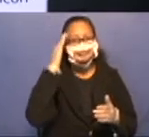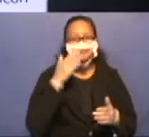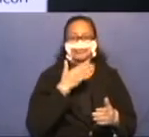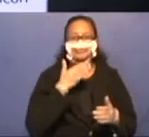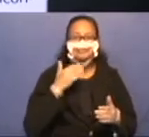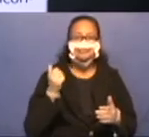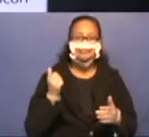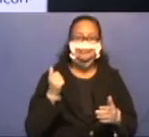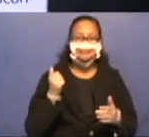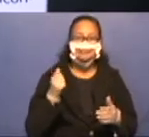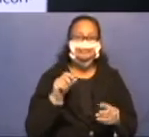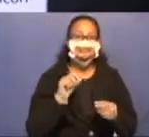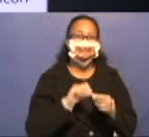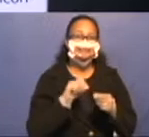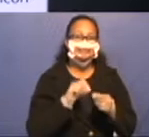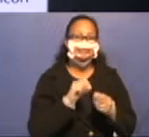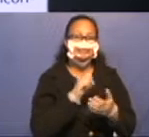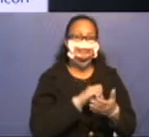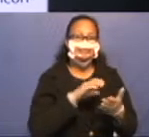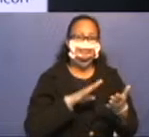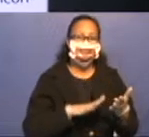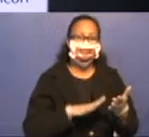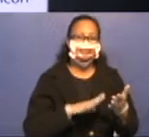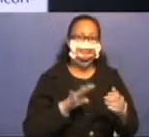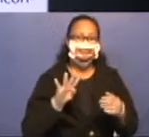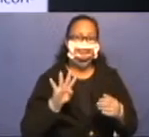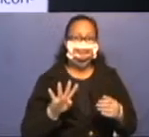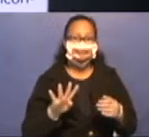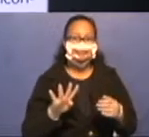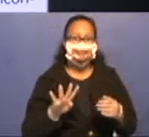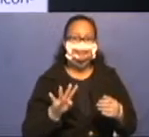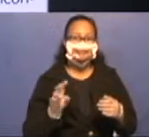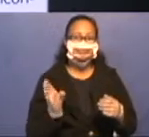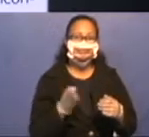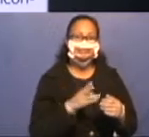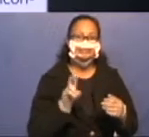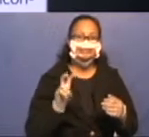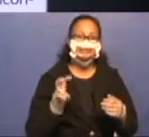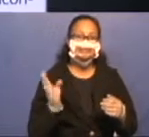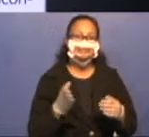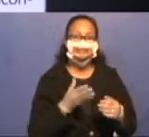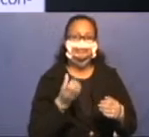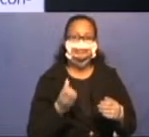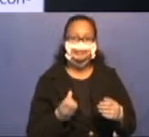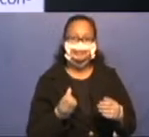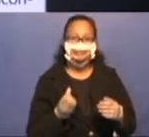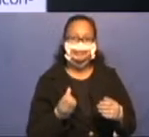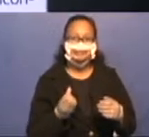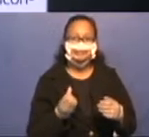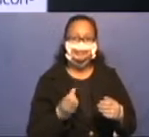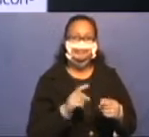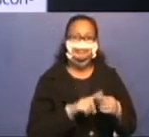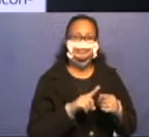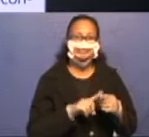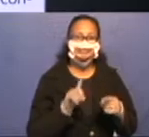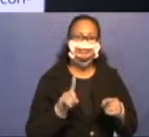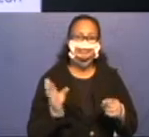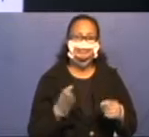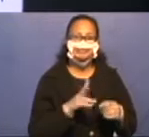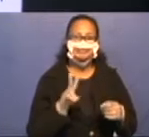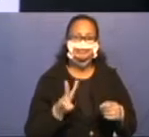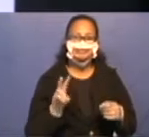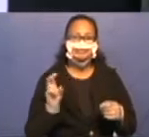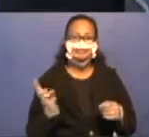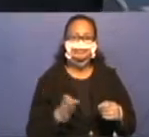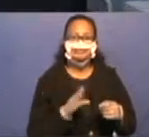Para resolver o exercício 4, 5 e 6, porque o 1, o 2 e o 3 vocês